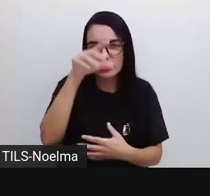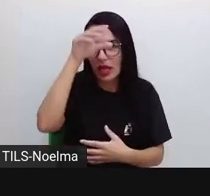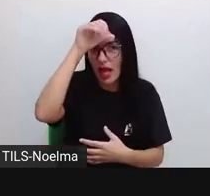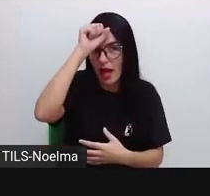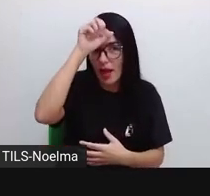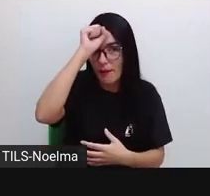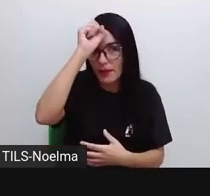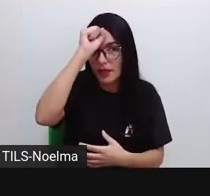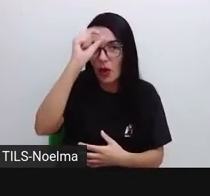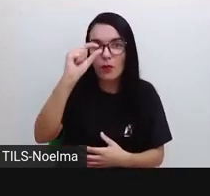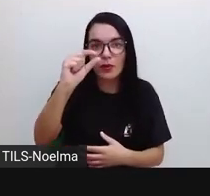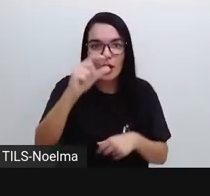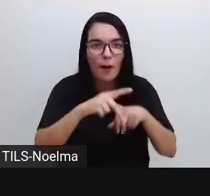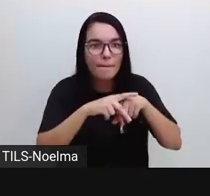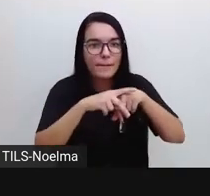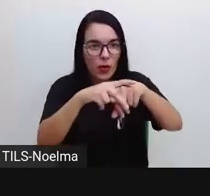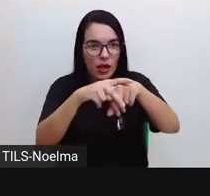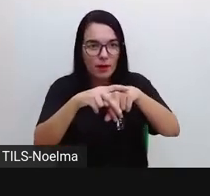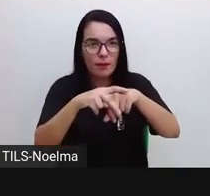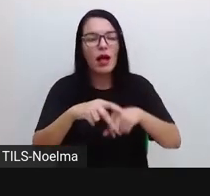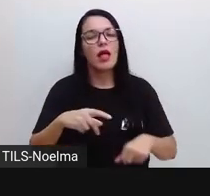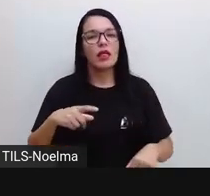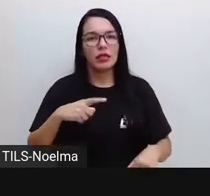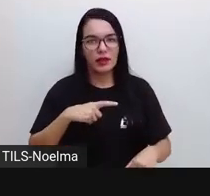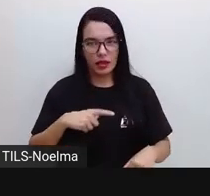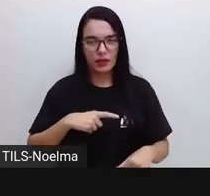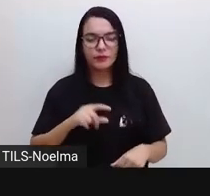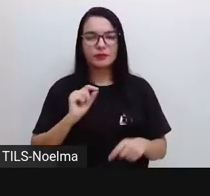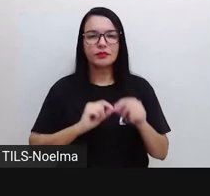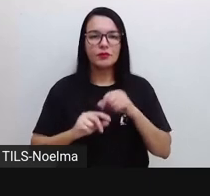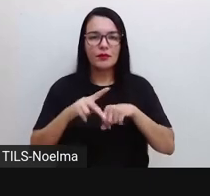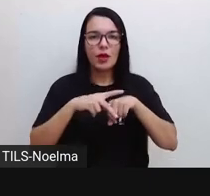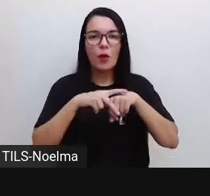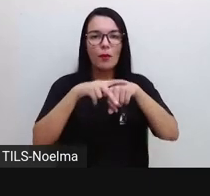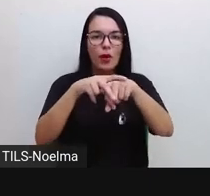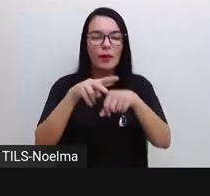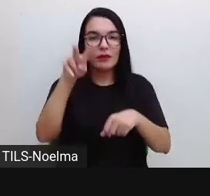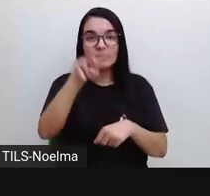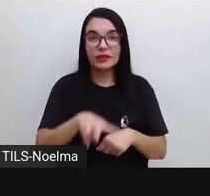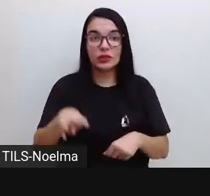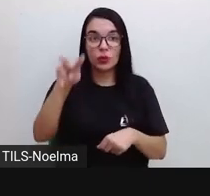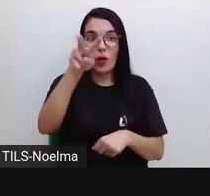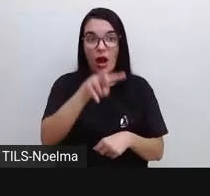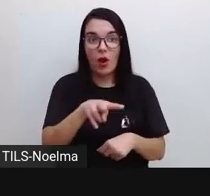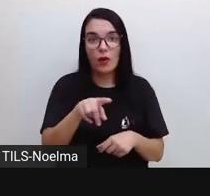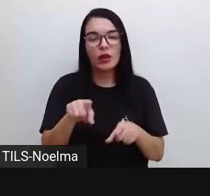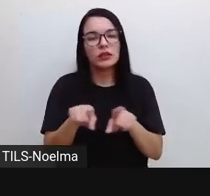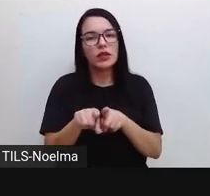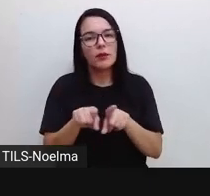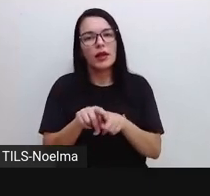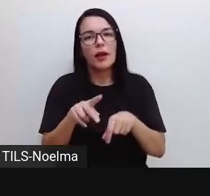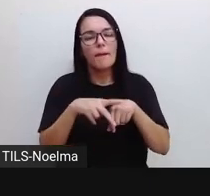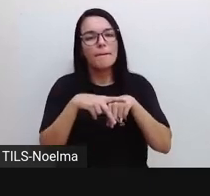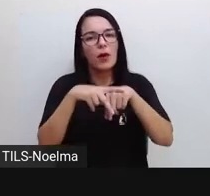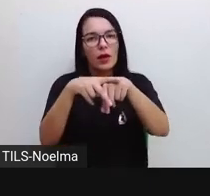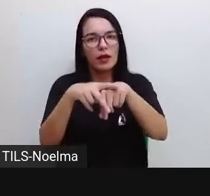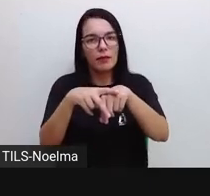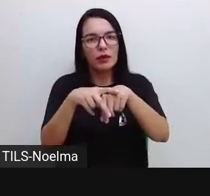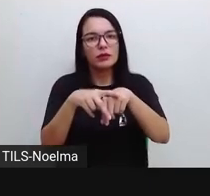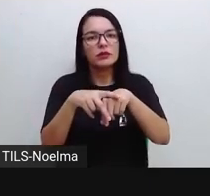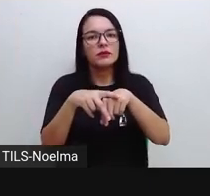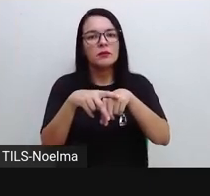um pouquinho mais sobre o tipo de poema. A gente vai falar mais sobre o poema visual ou o poema concreto,